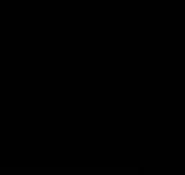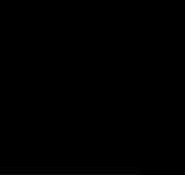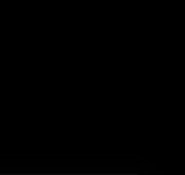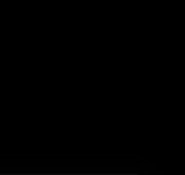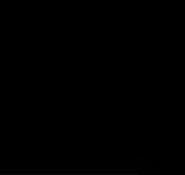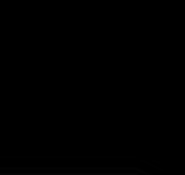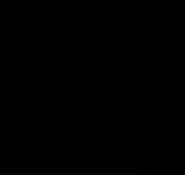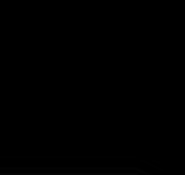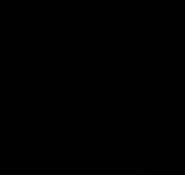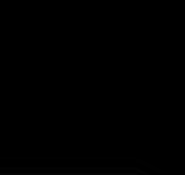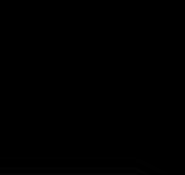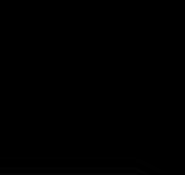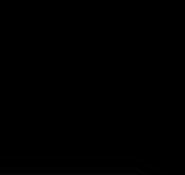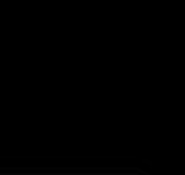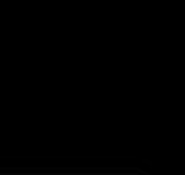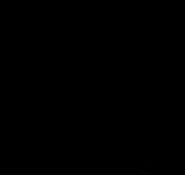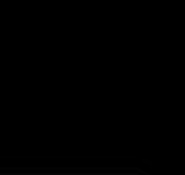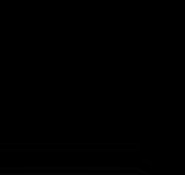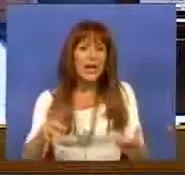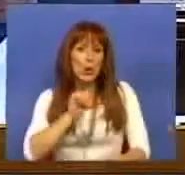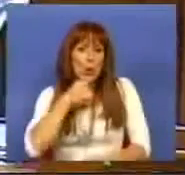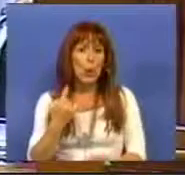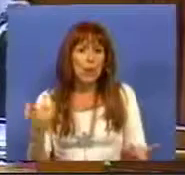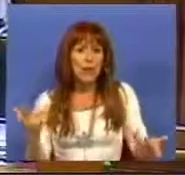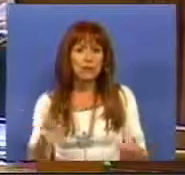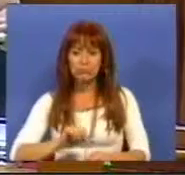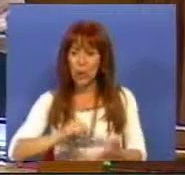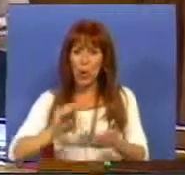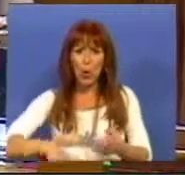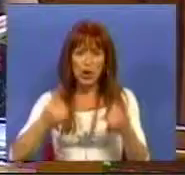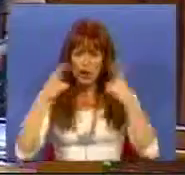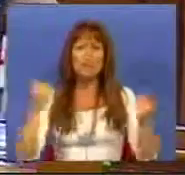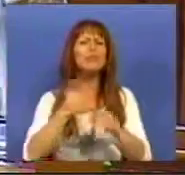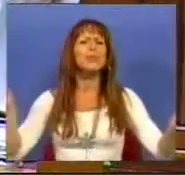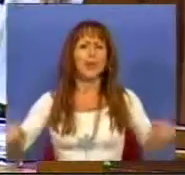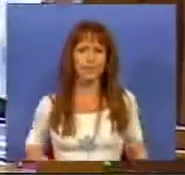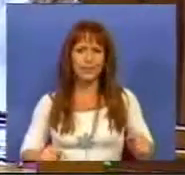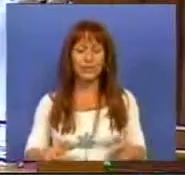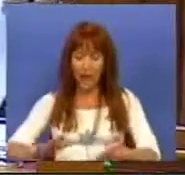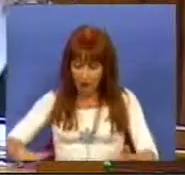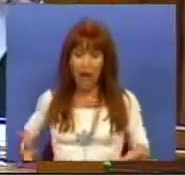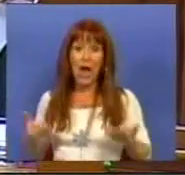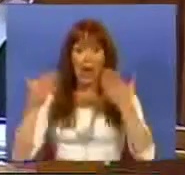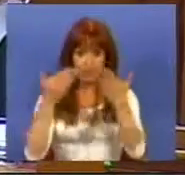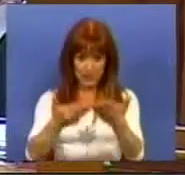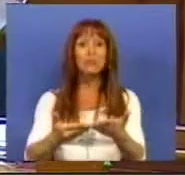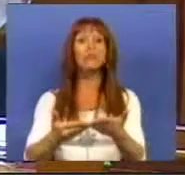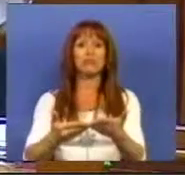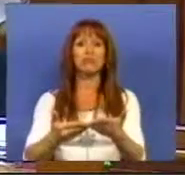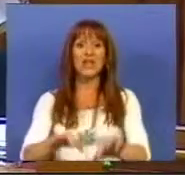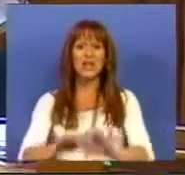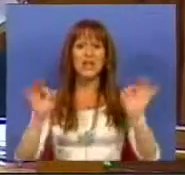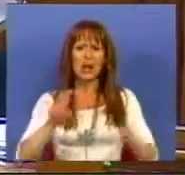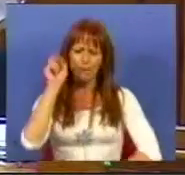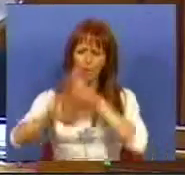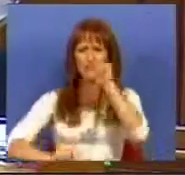Assembleia da República, para que o Código dos Contratos Públicos? Apresentado que foi como